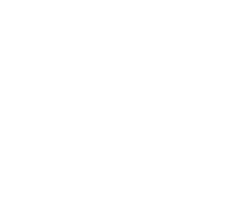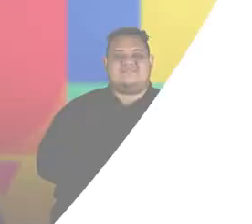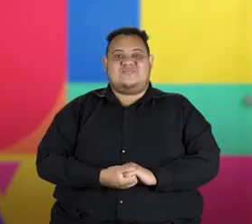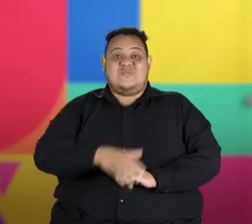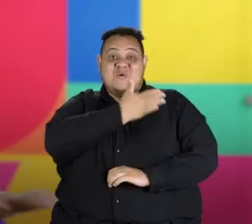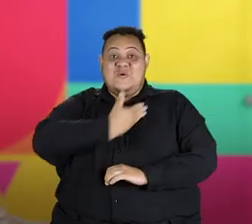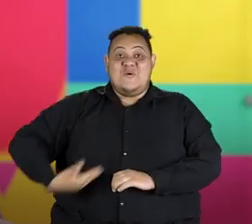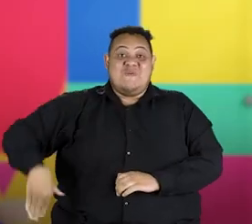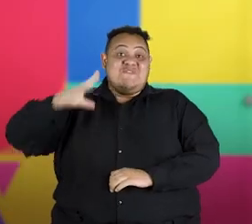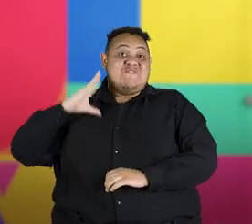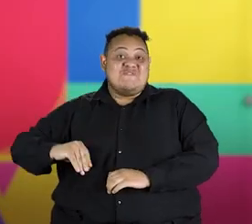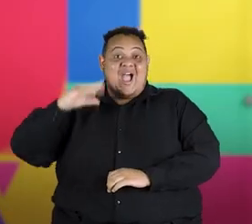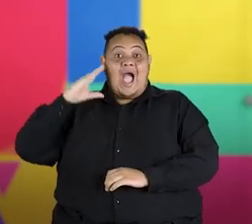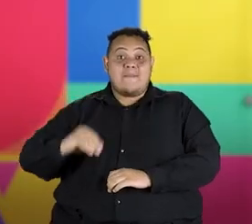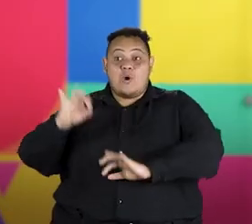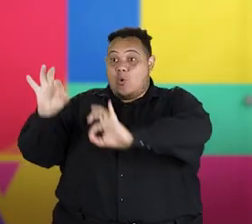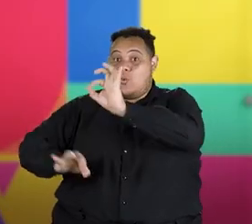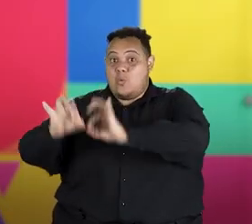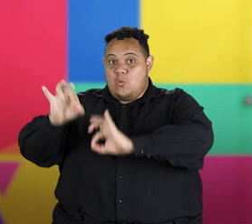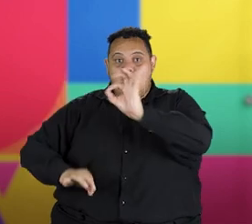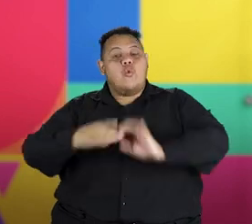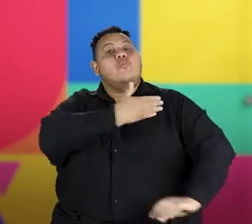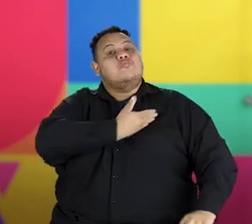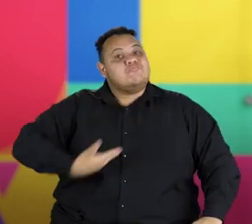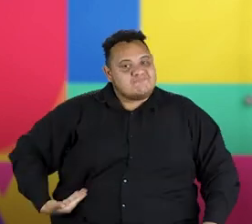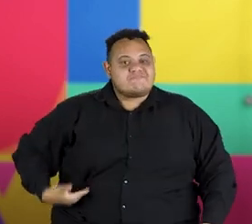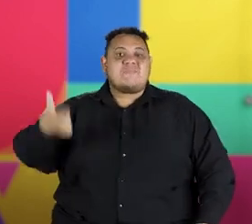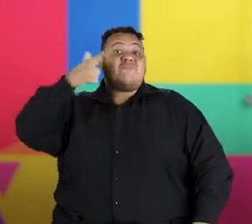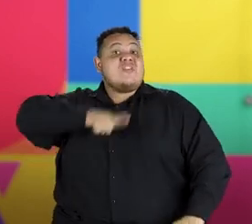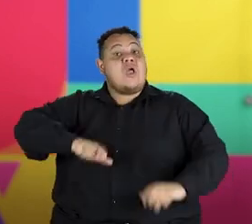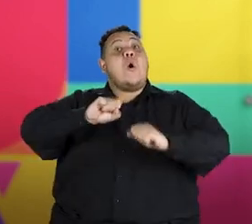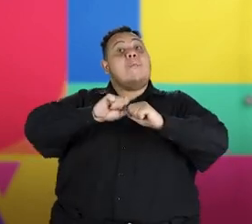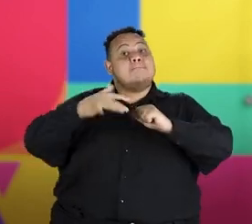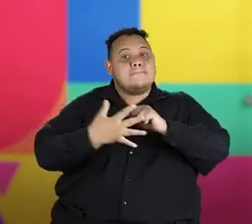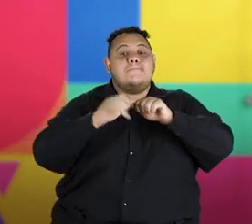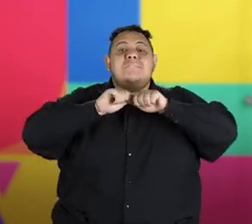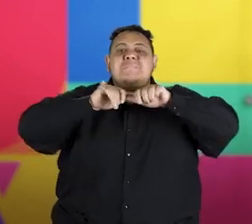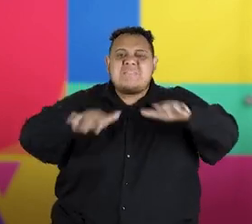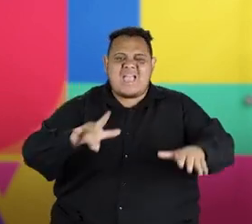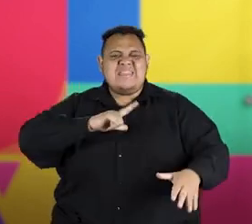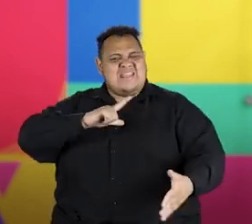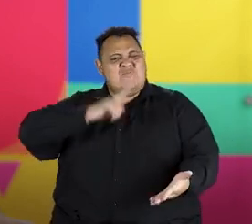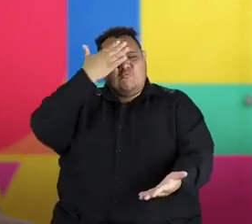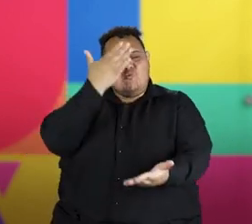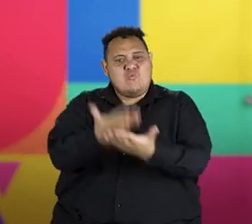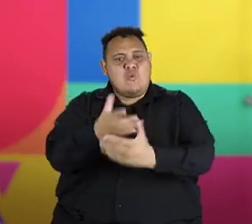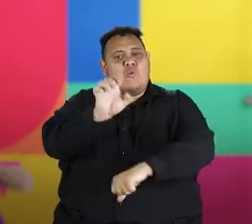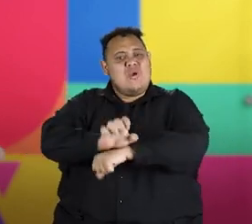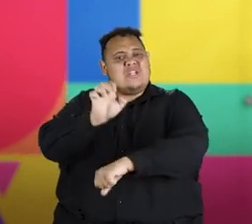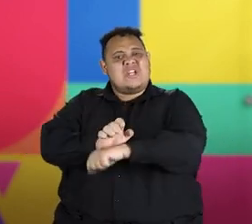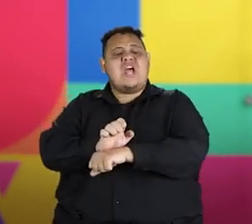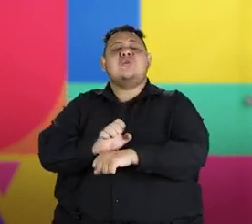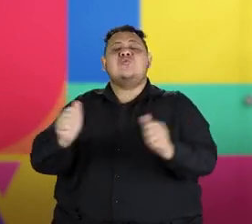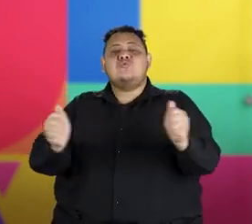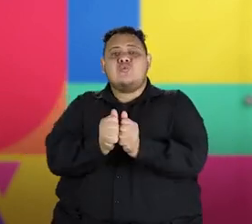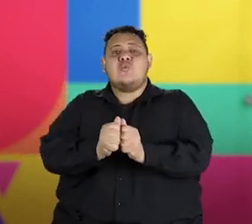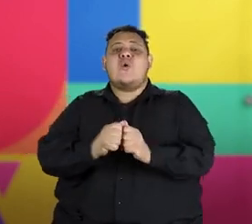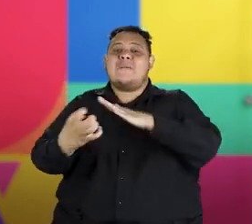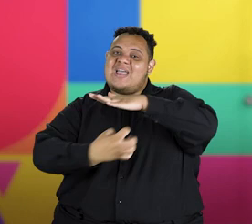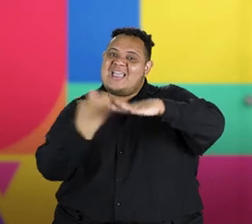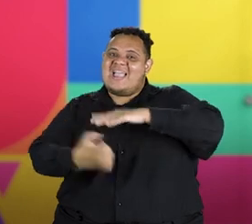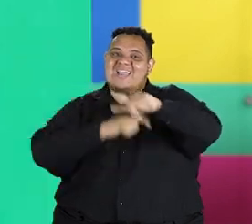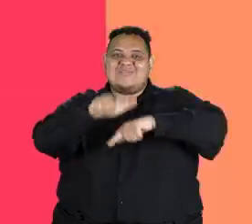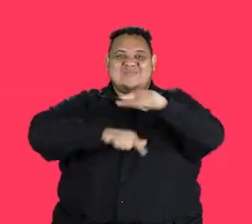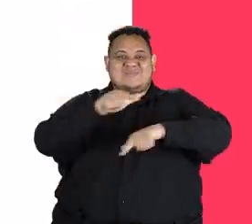O governo Fátima botou ordem na casa, venceu uma pandemia e recuperou a credibilidade do Estado junto a empresários e